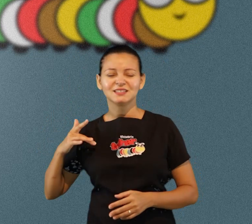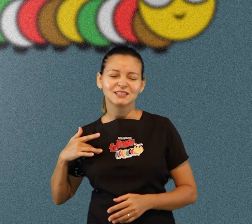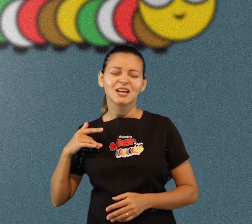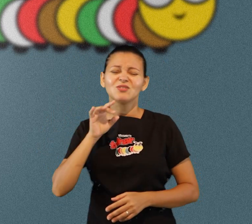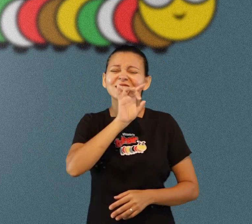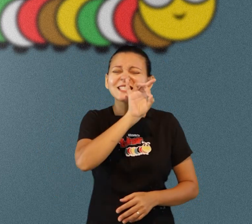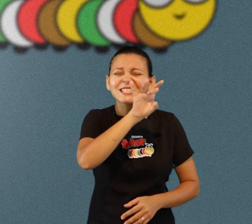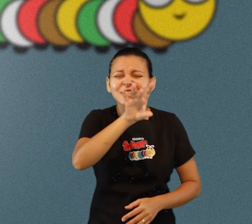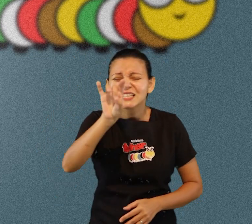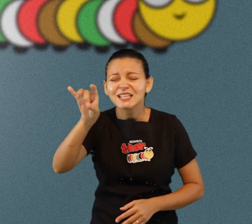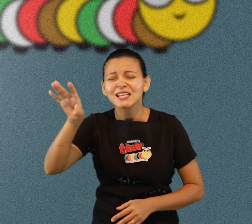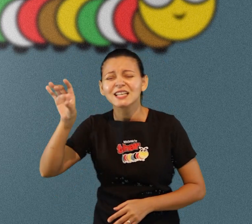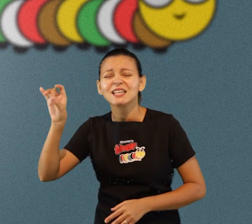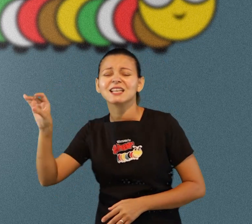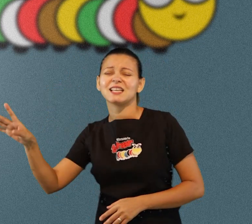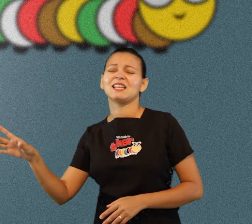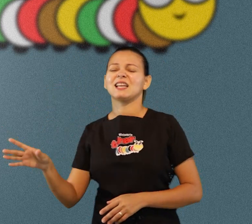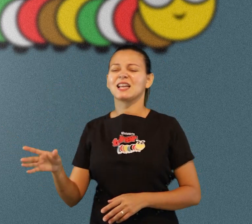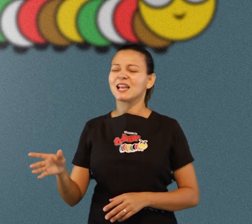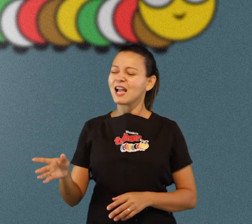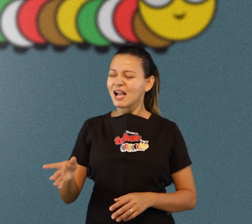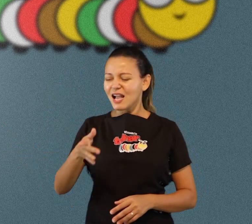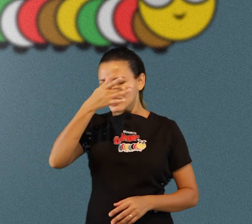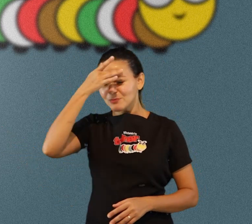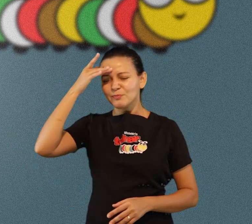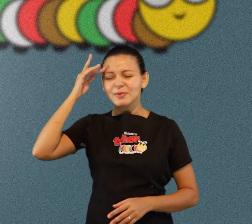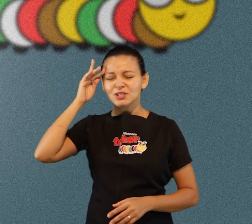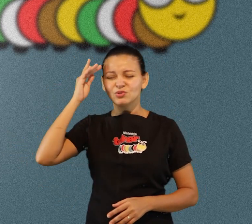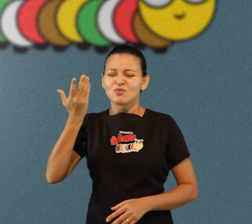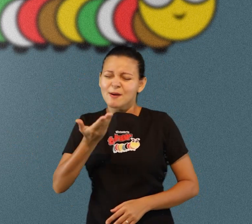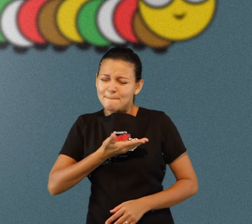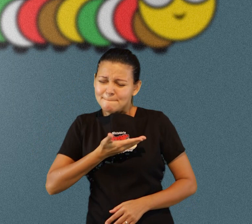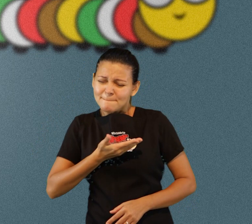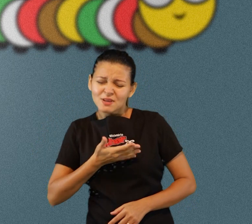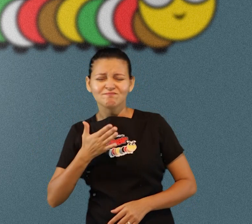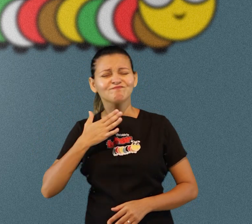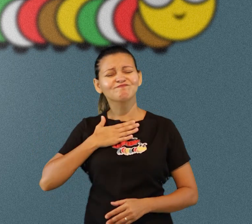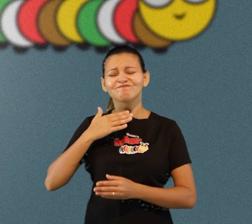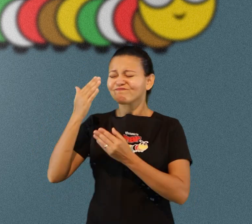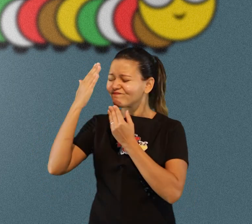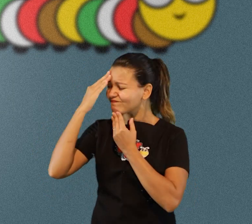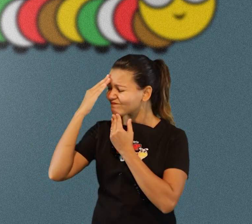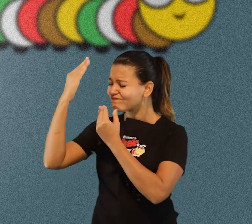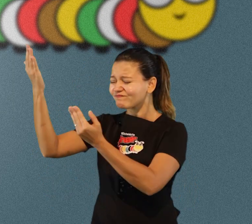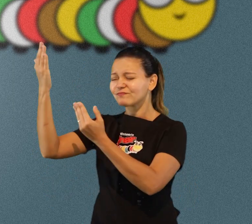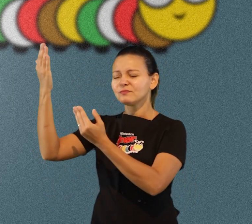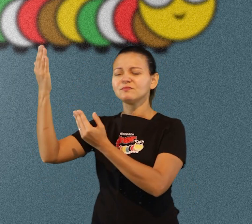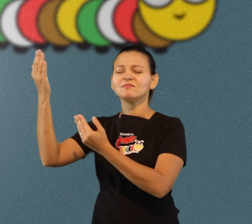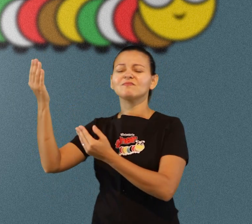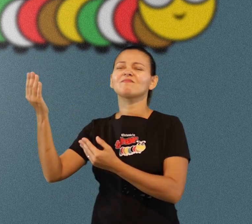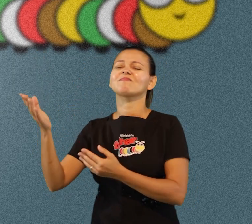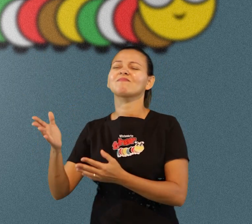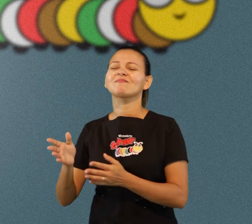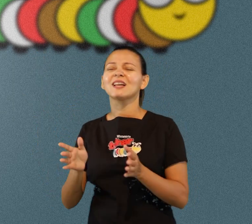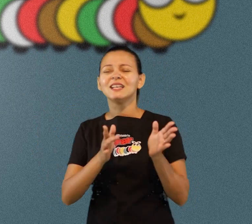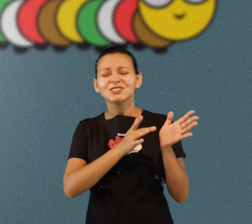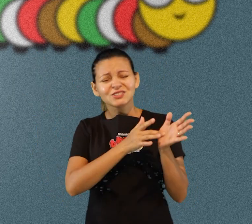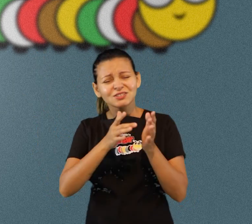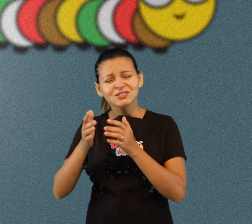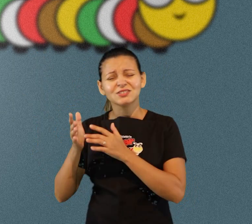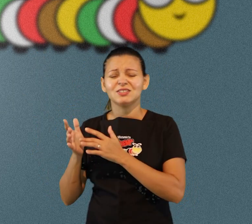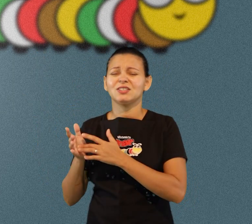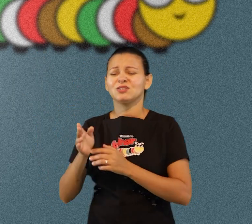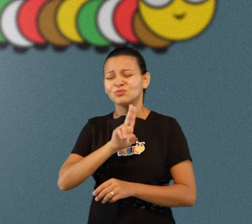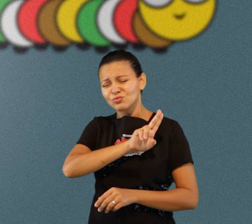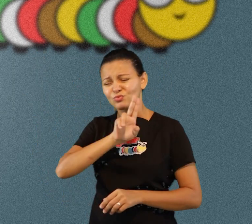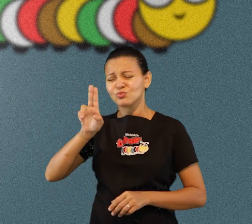obrigado pela saúde pela vida de cada pessoa que eu conheço em nome de Jesus